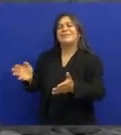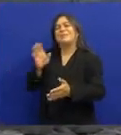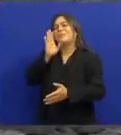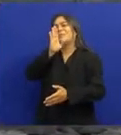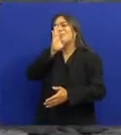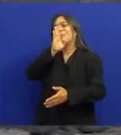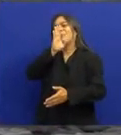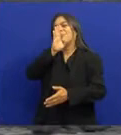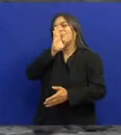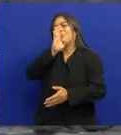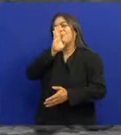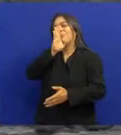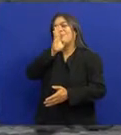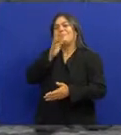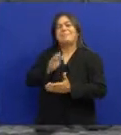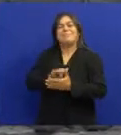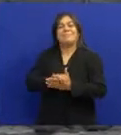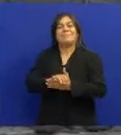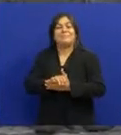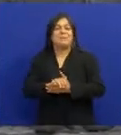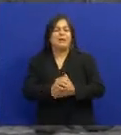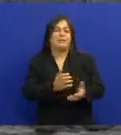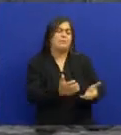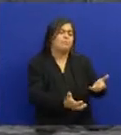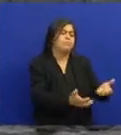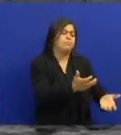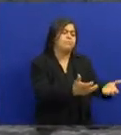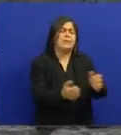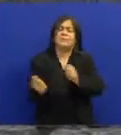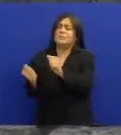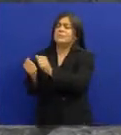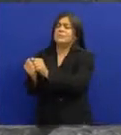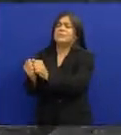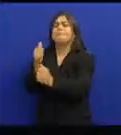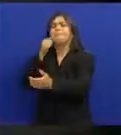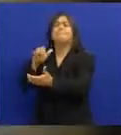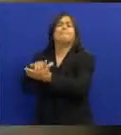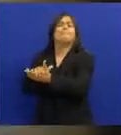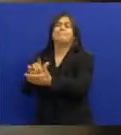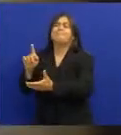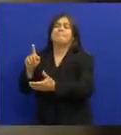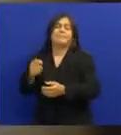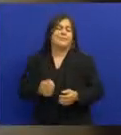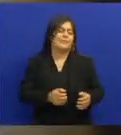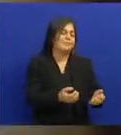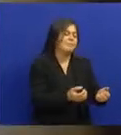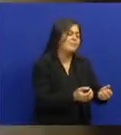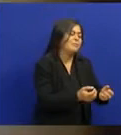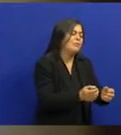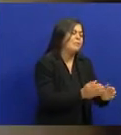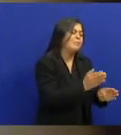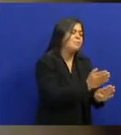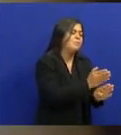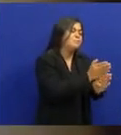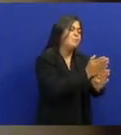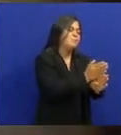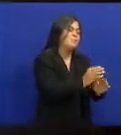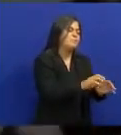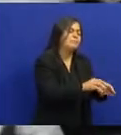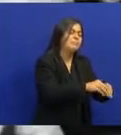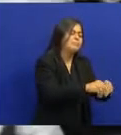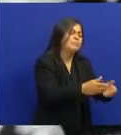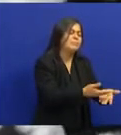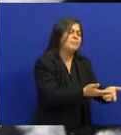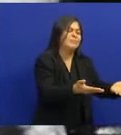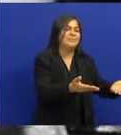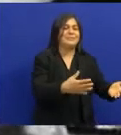tijolos Que moldara por meses E tinha que ser assim Naquele dia concebido com outro barro Oriundo